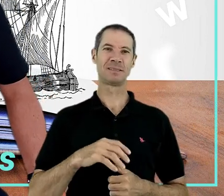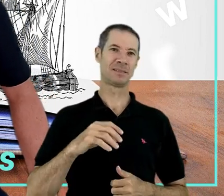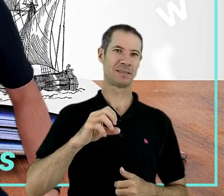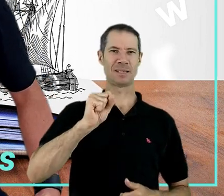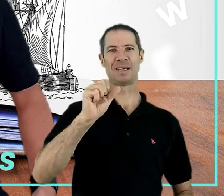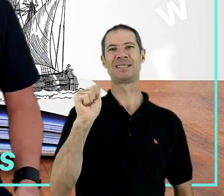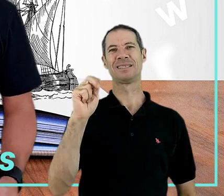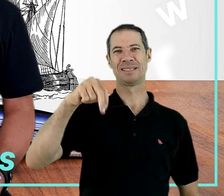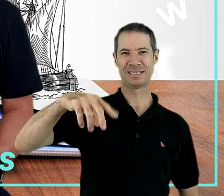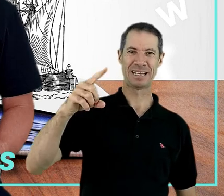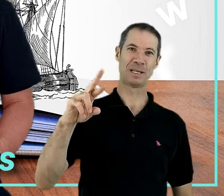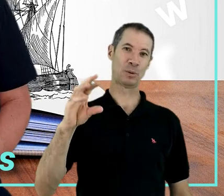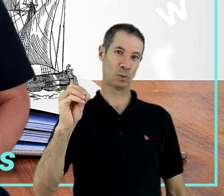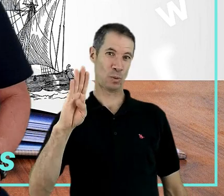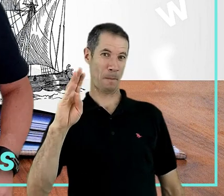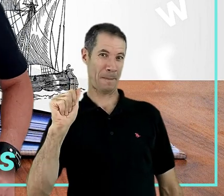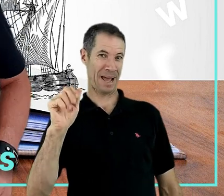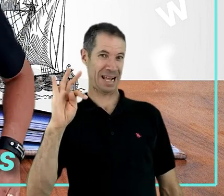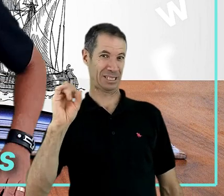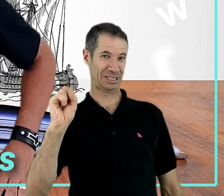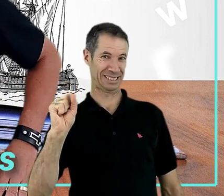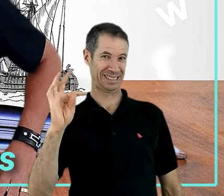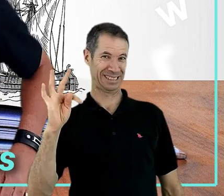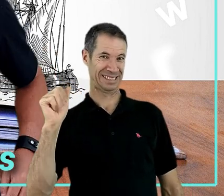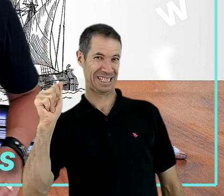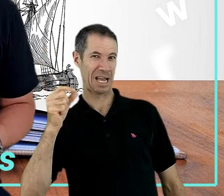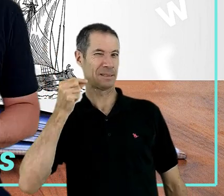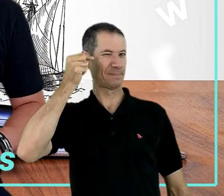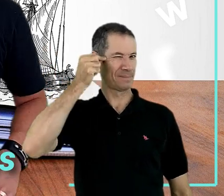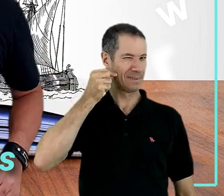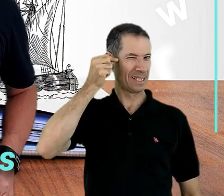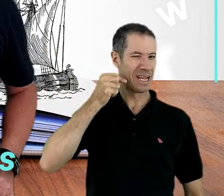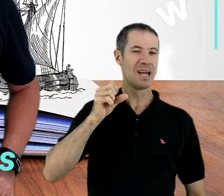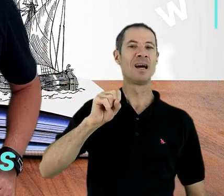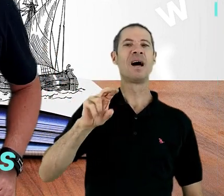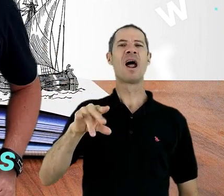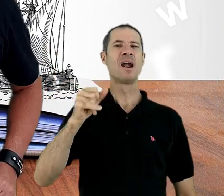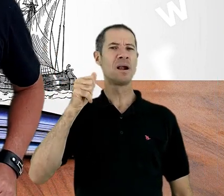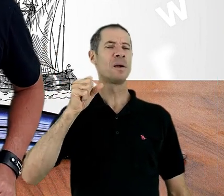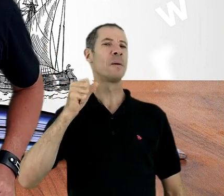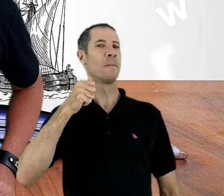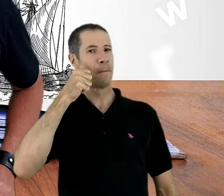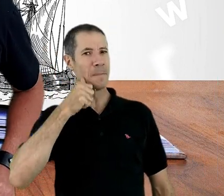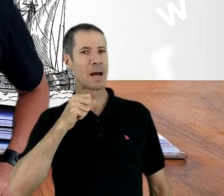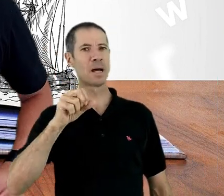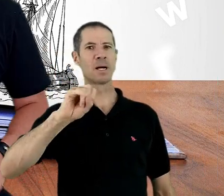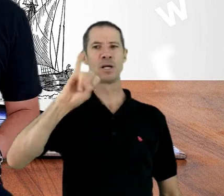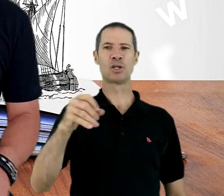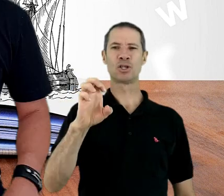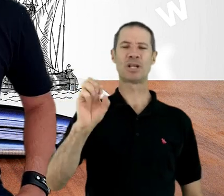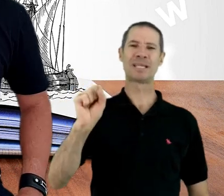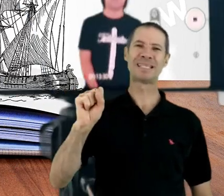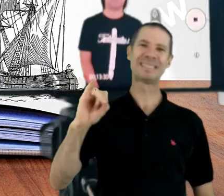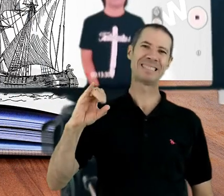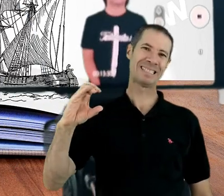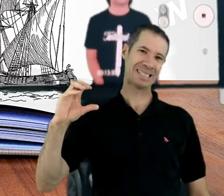Batista, que conosco aqui, nossa irmã Jéssica, minha esposa Gisele Loqueta, pastor